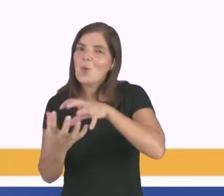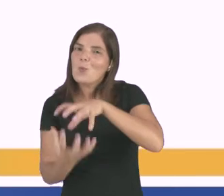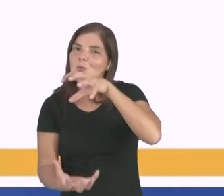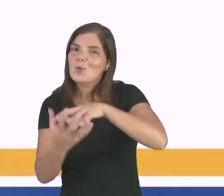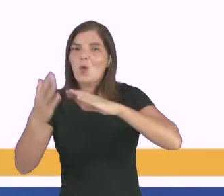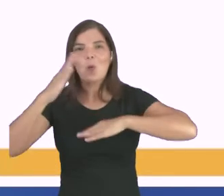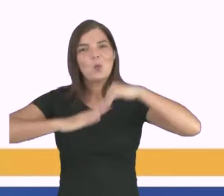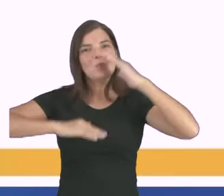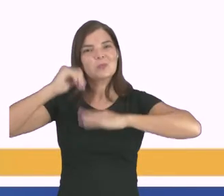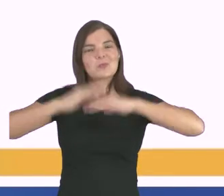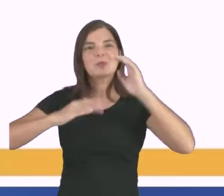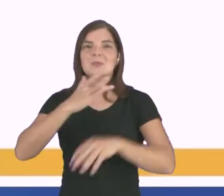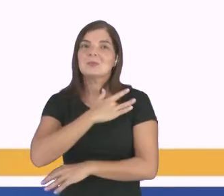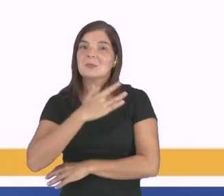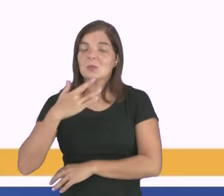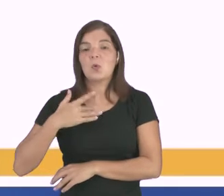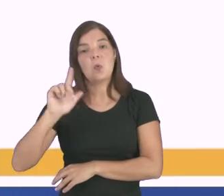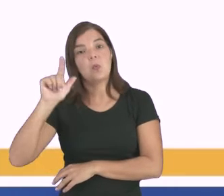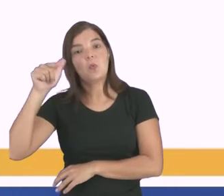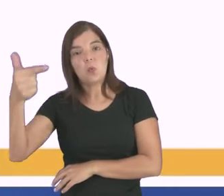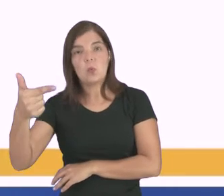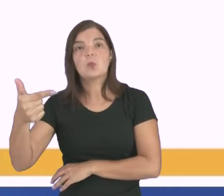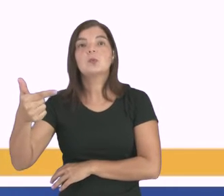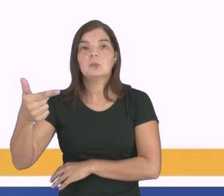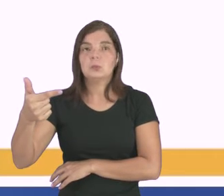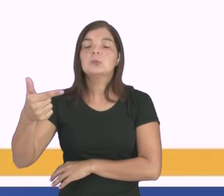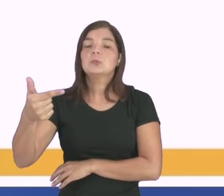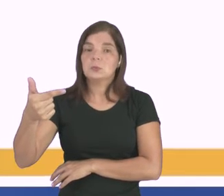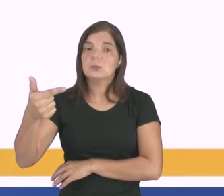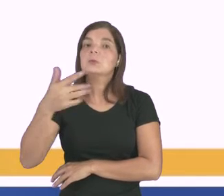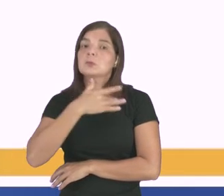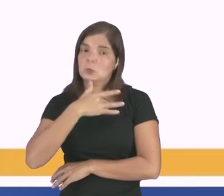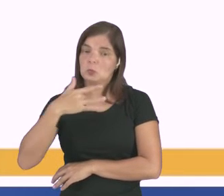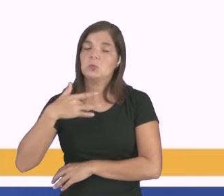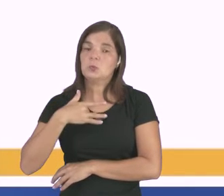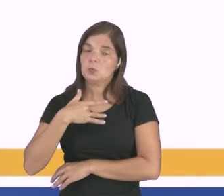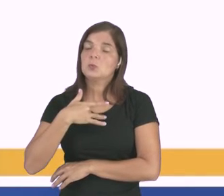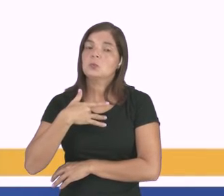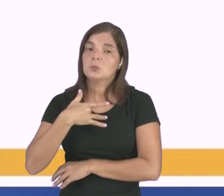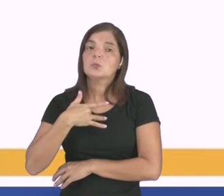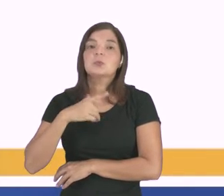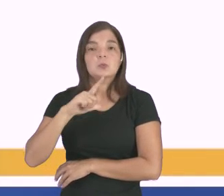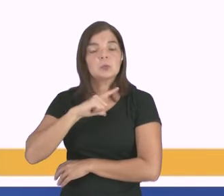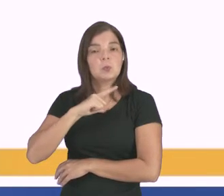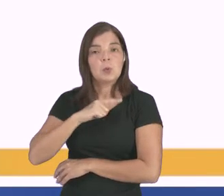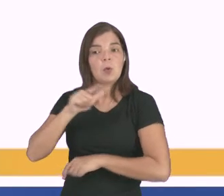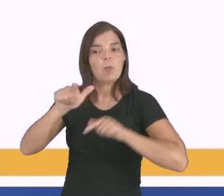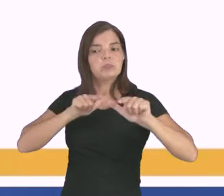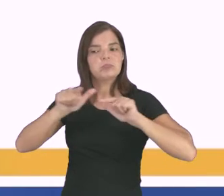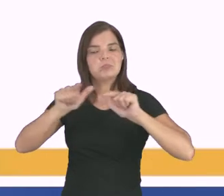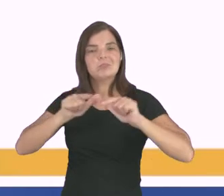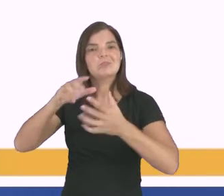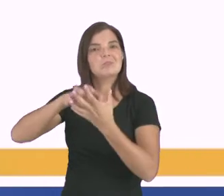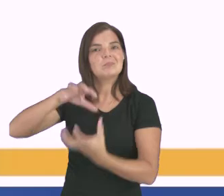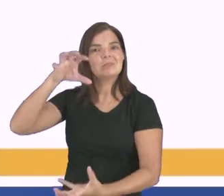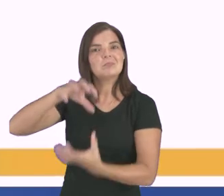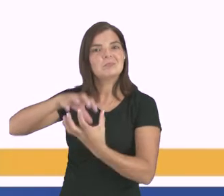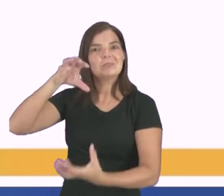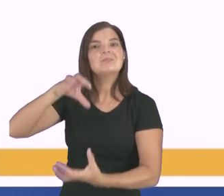da saúde ou outros, né, também da área da saúde que estejam prestando serviço a essa pessoa